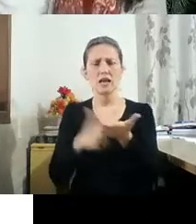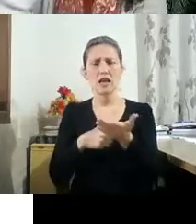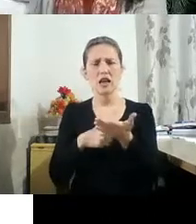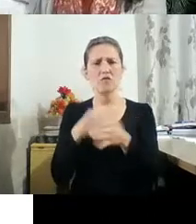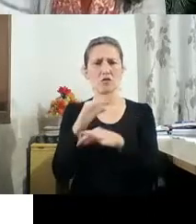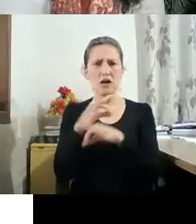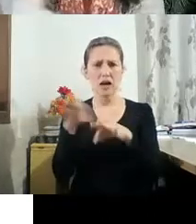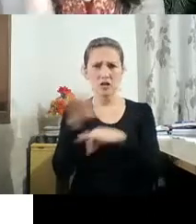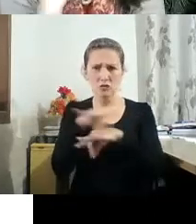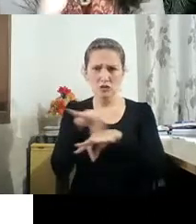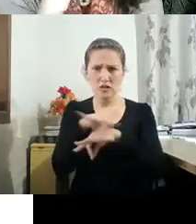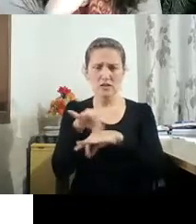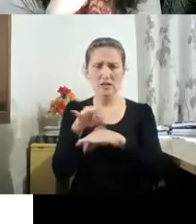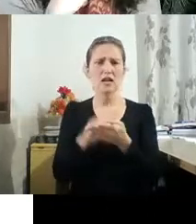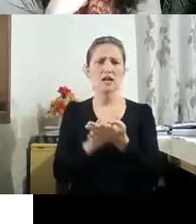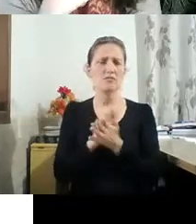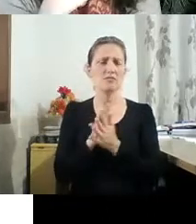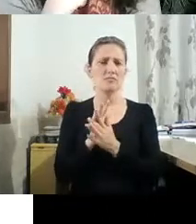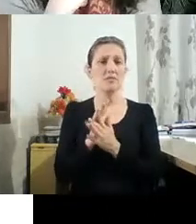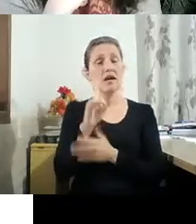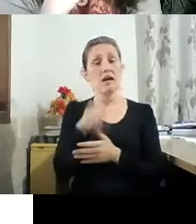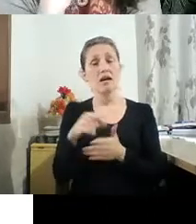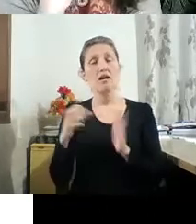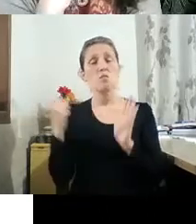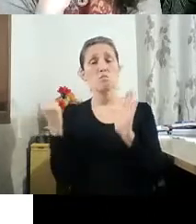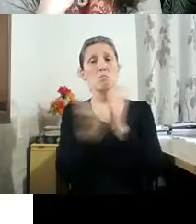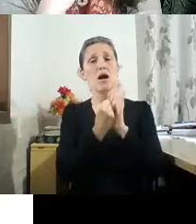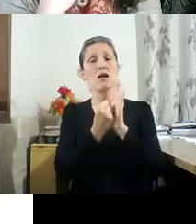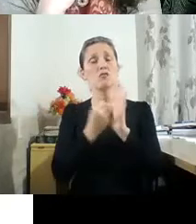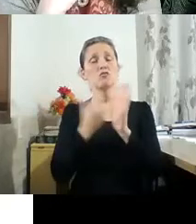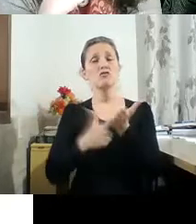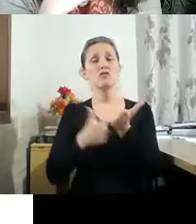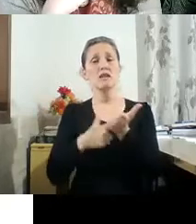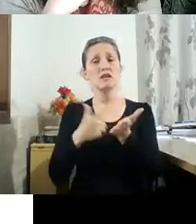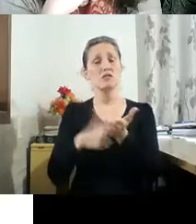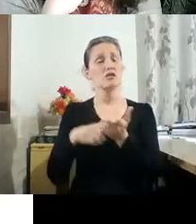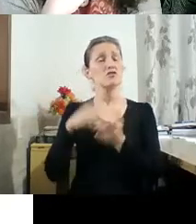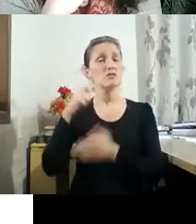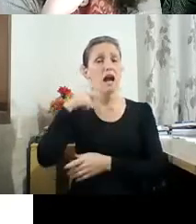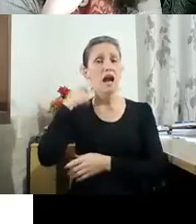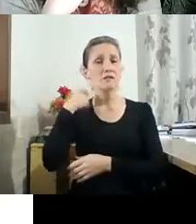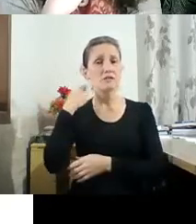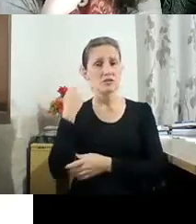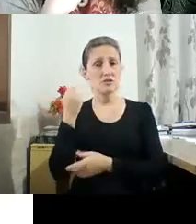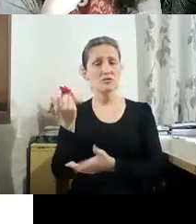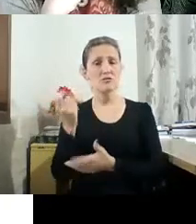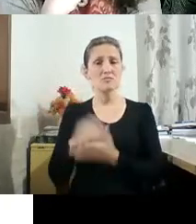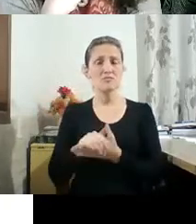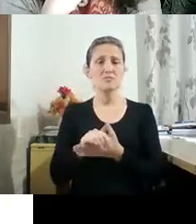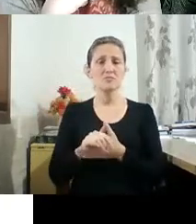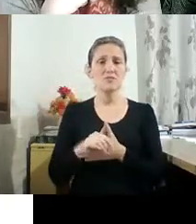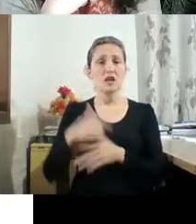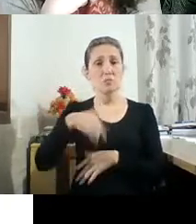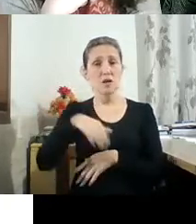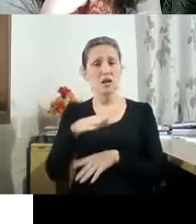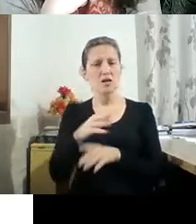um marco dos livros de artista. E a gente está ali logo adiante, e no mesmo ano é lançado